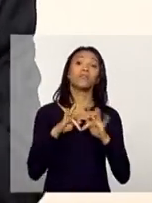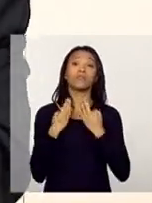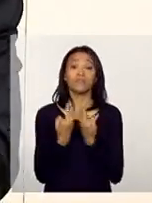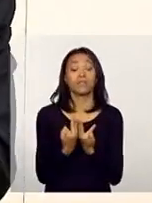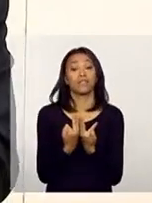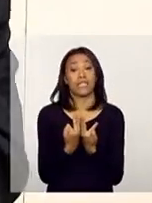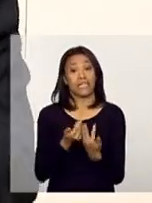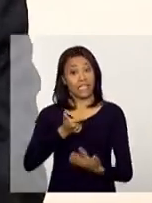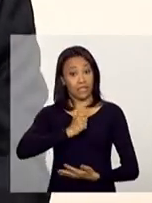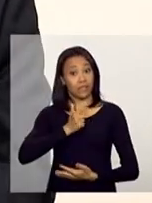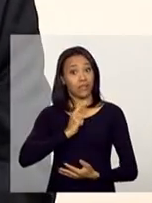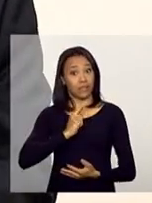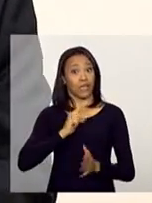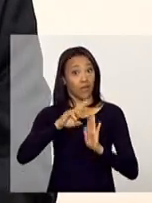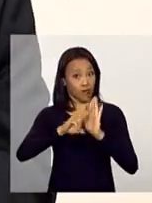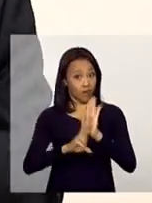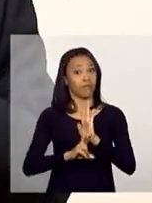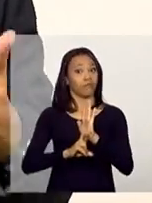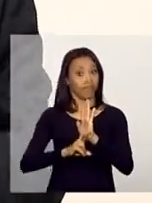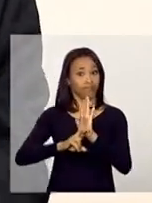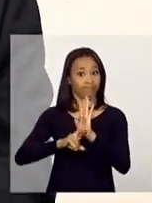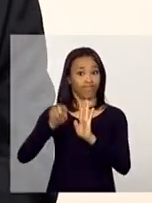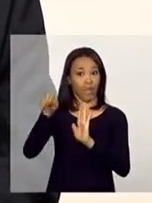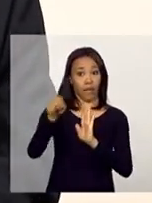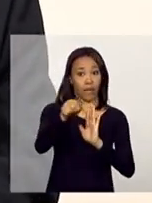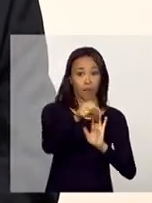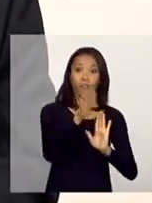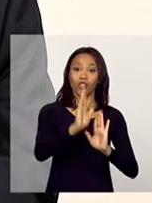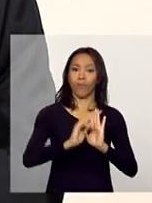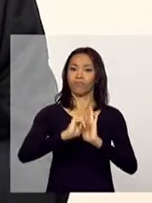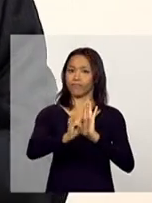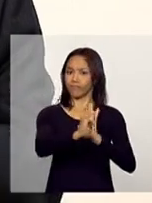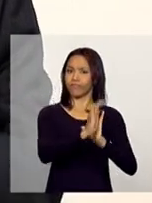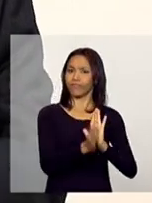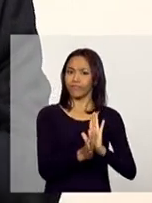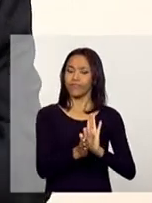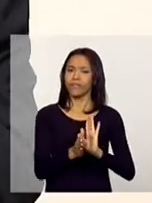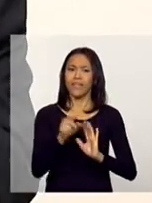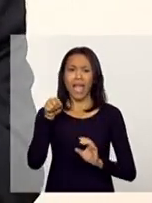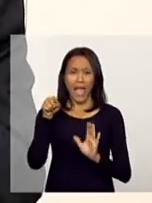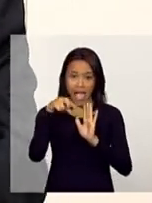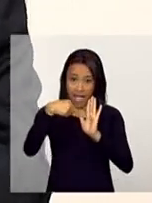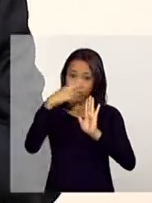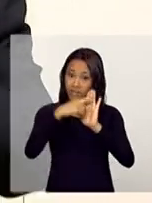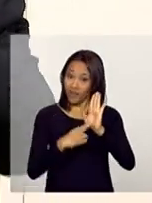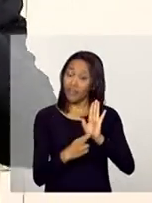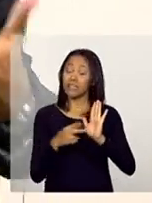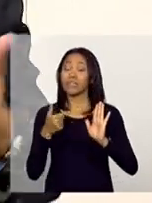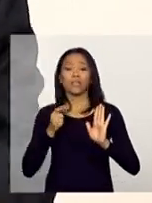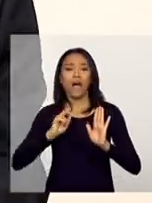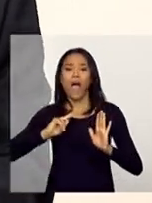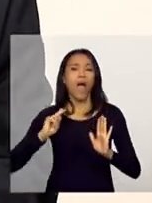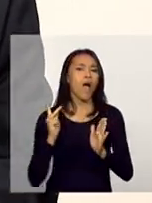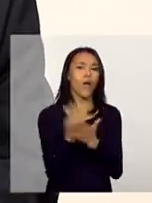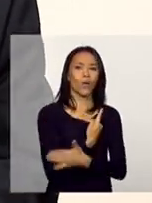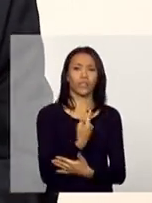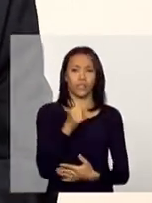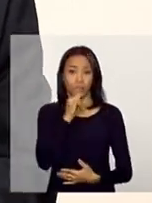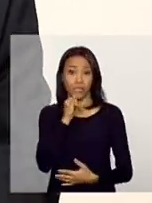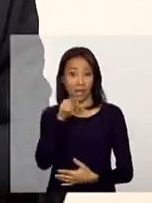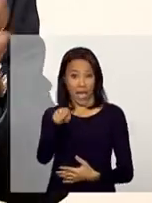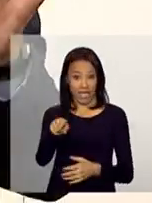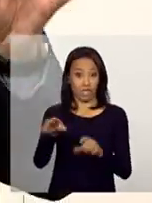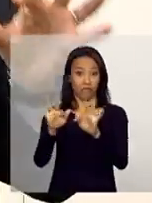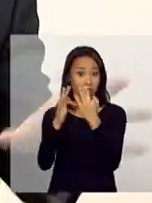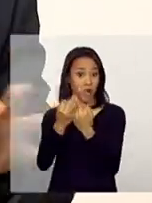determinadas regras, como foram comentadas, e essas regras, elas geram determinadas situações para aquelas famílias que descumprem.